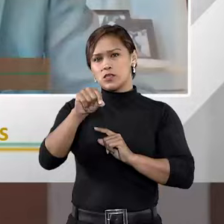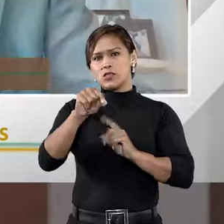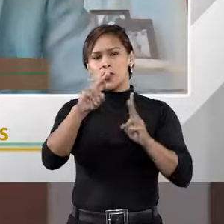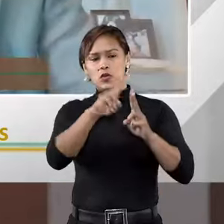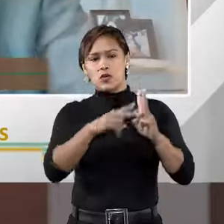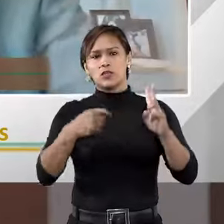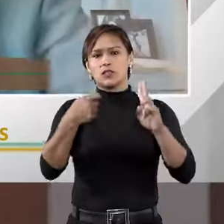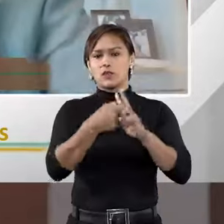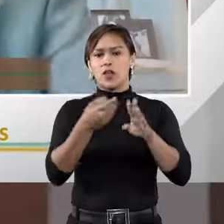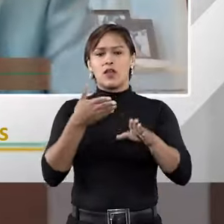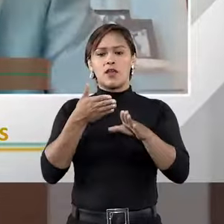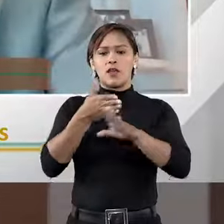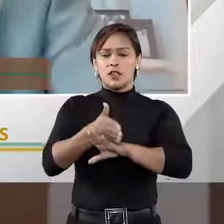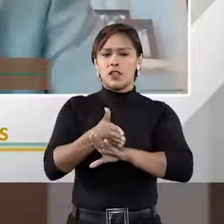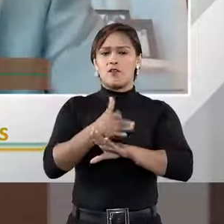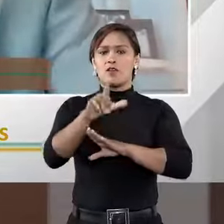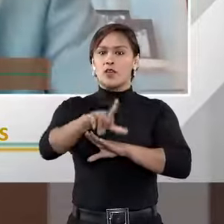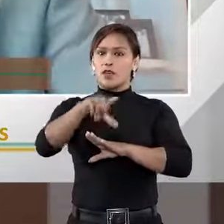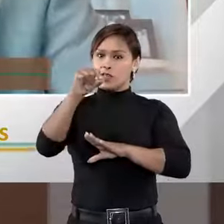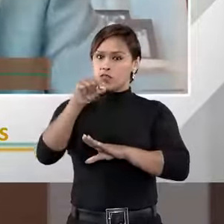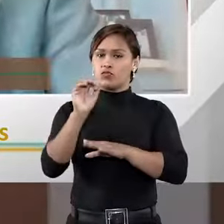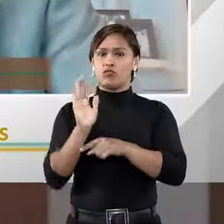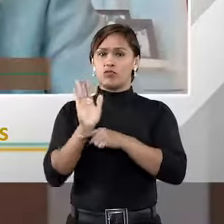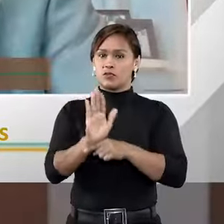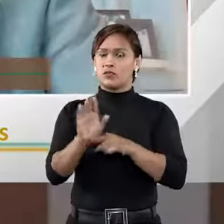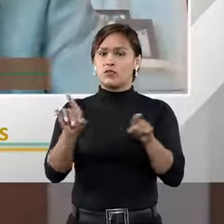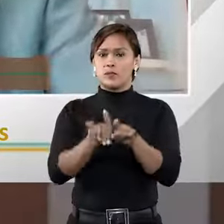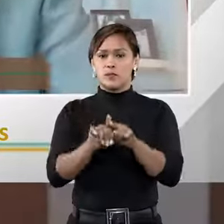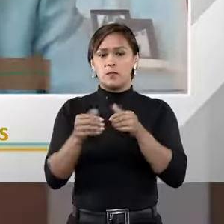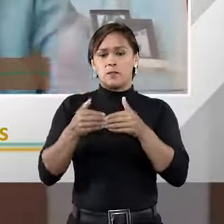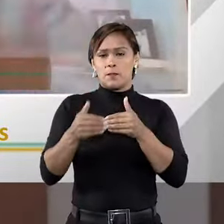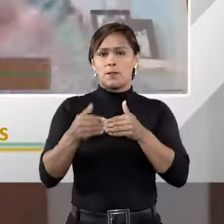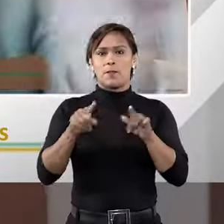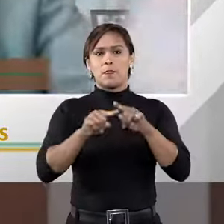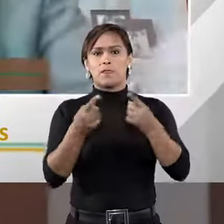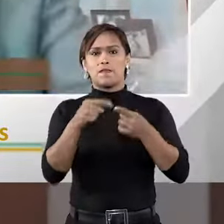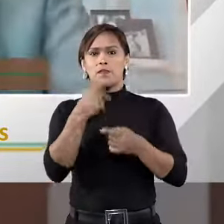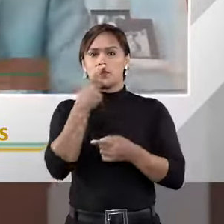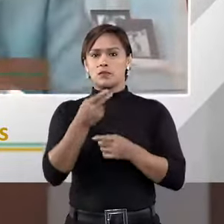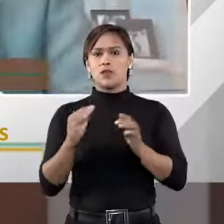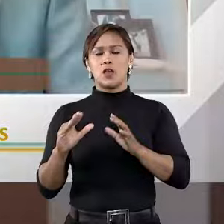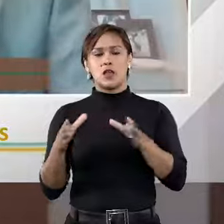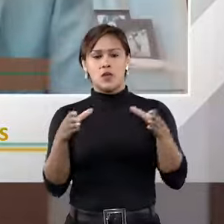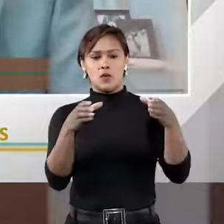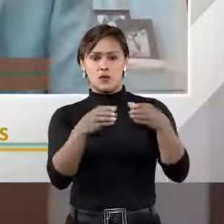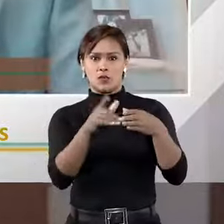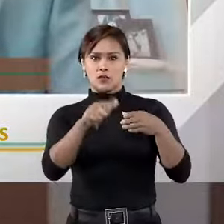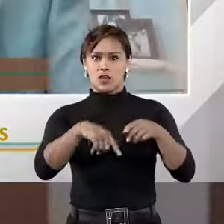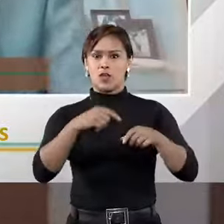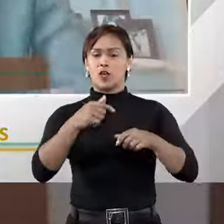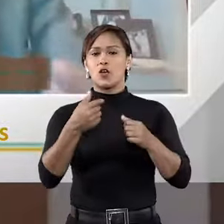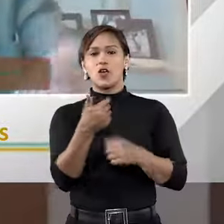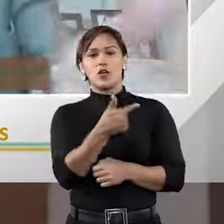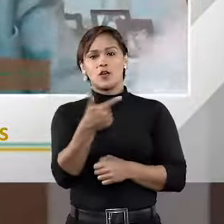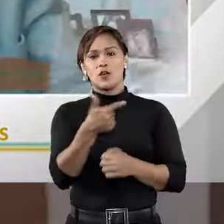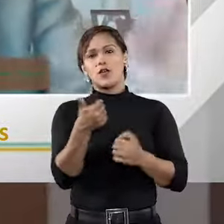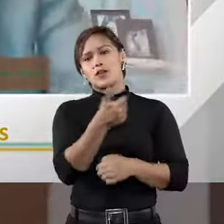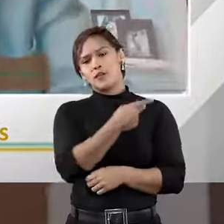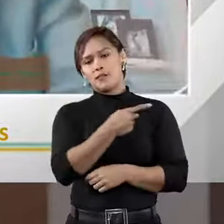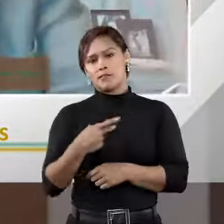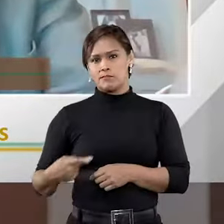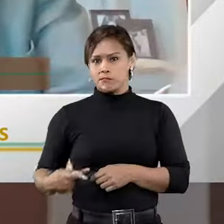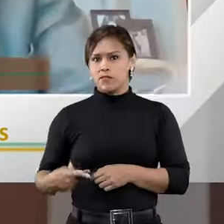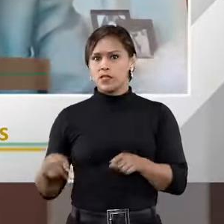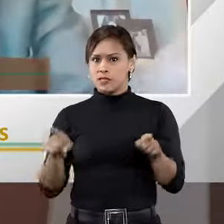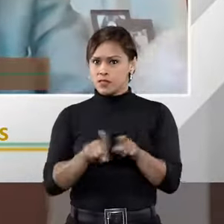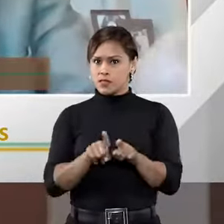entre as partes, elas intervêm para fazer essa escolha, e assim por diante. Então, dito que é uma câmara, agora eu explico o que é ser vice-presidente. Bom, primeiro, ser